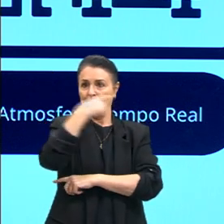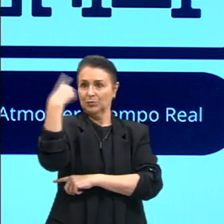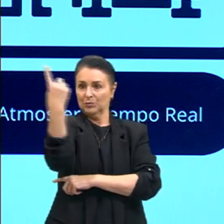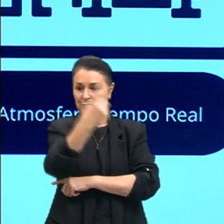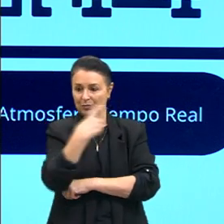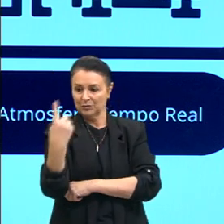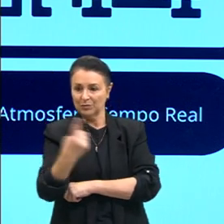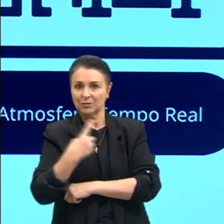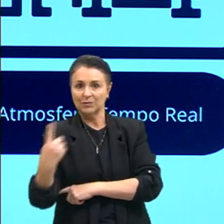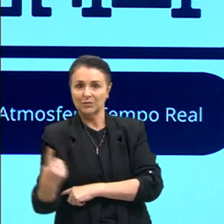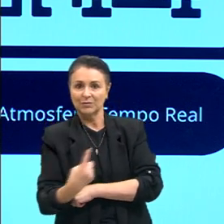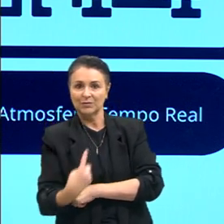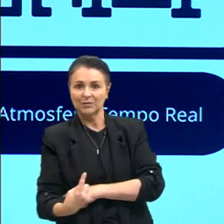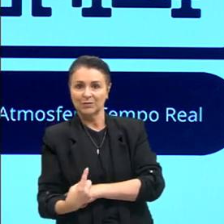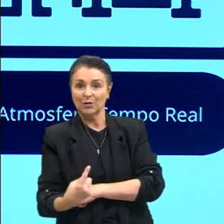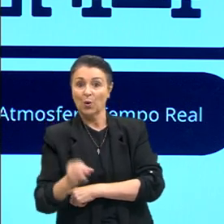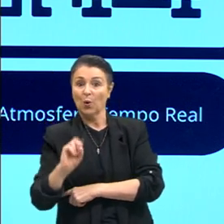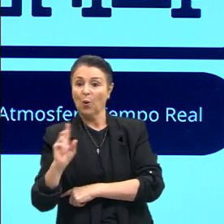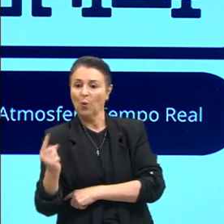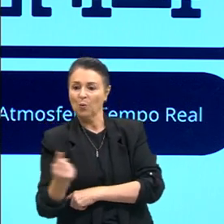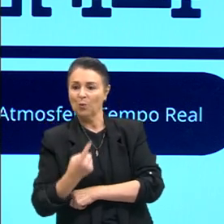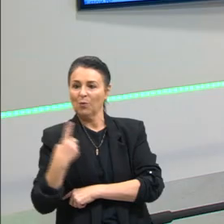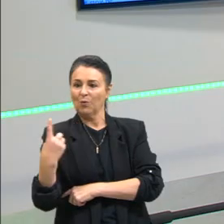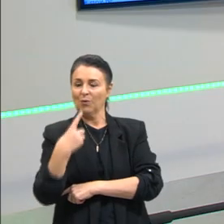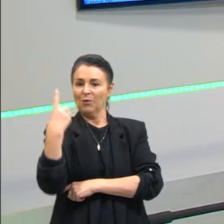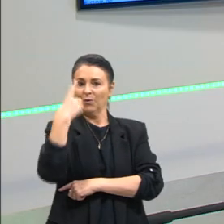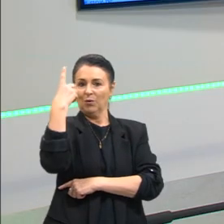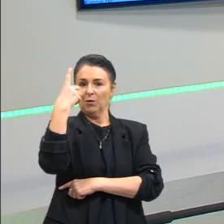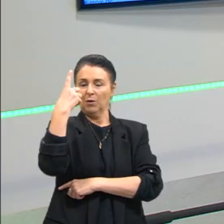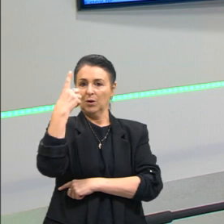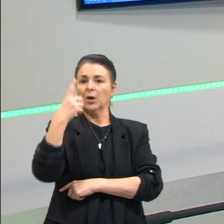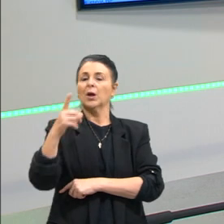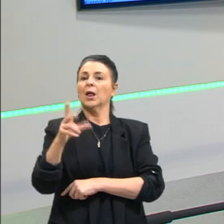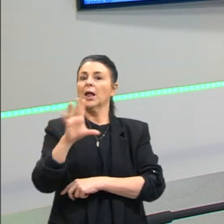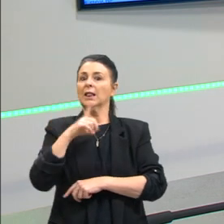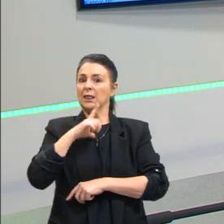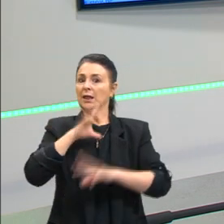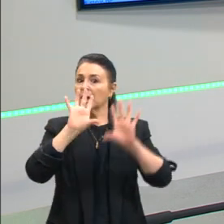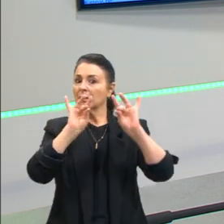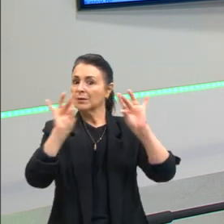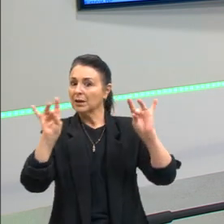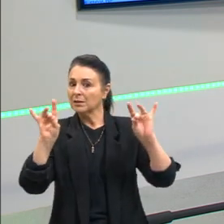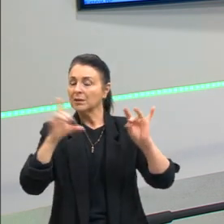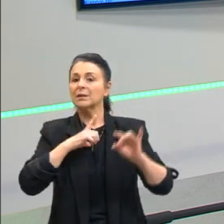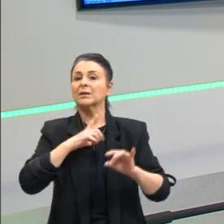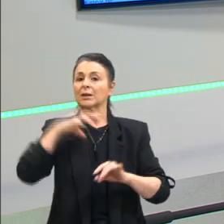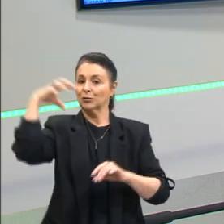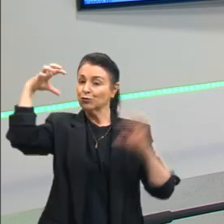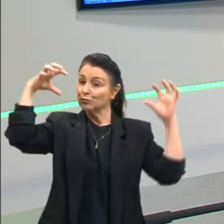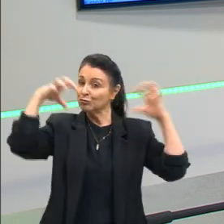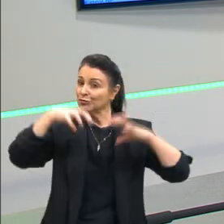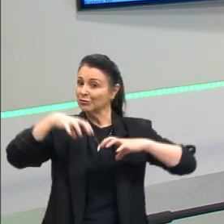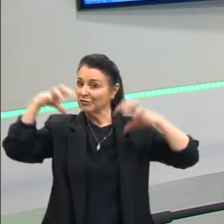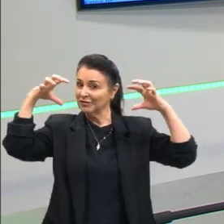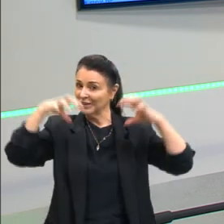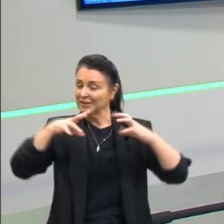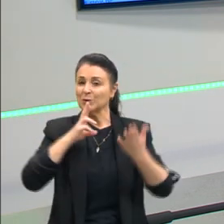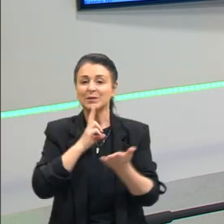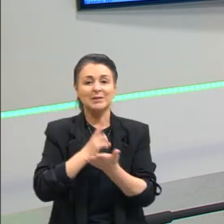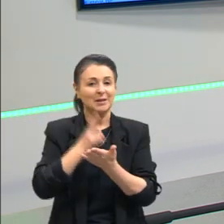vai vento, vai umidade. Se vai umidade, vai ter chuva. Então, todo ciclone que a gente tiver, certo?